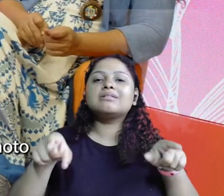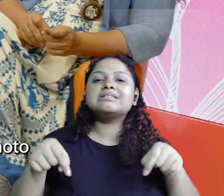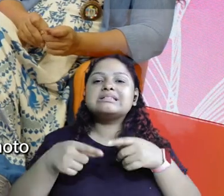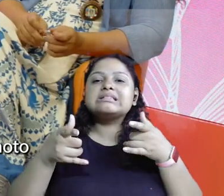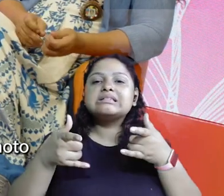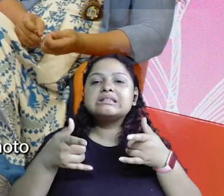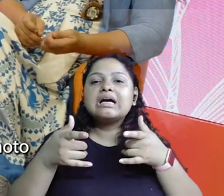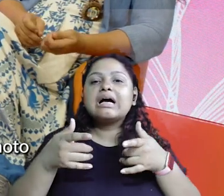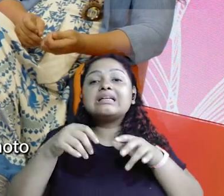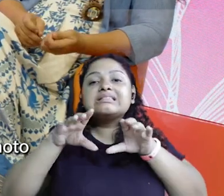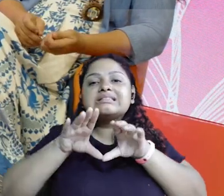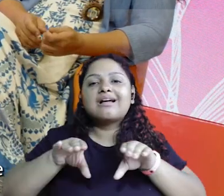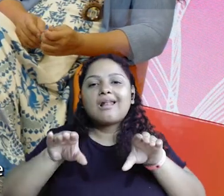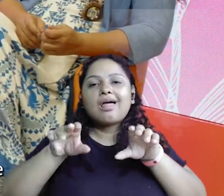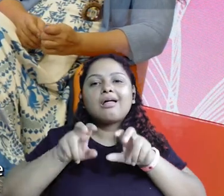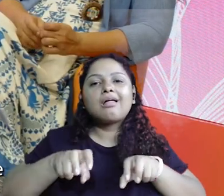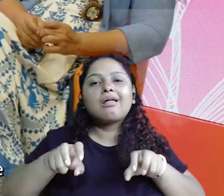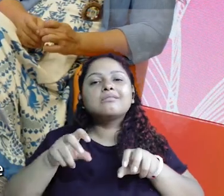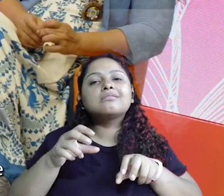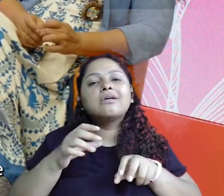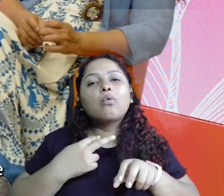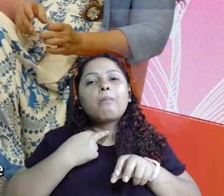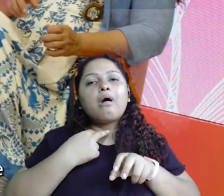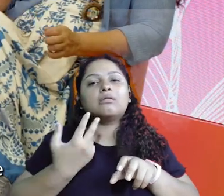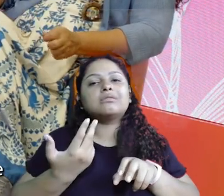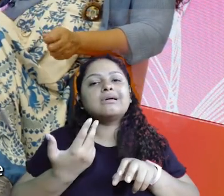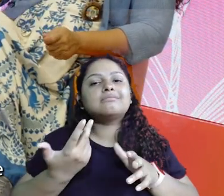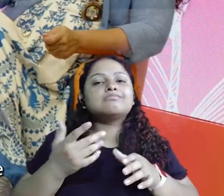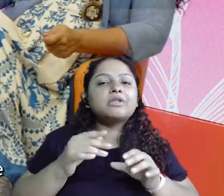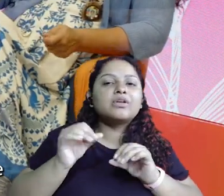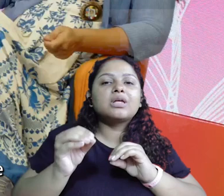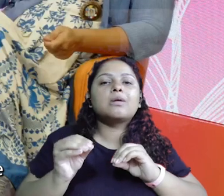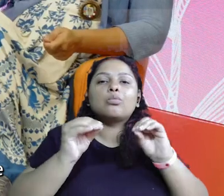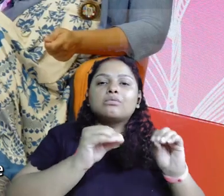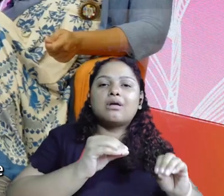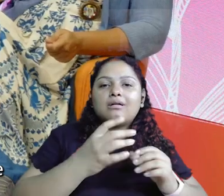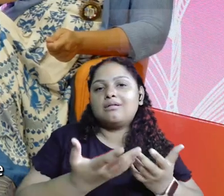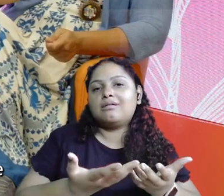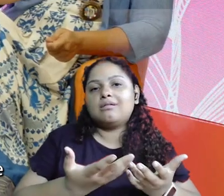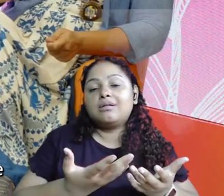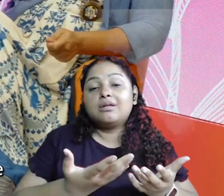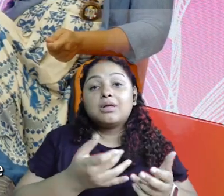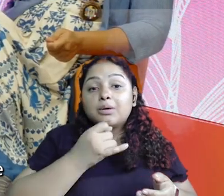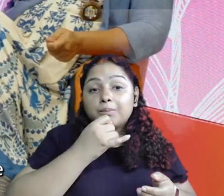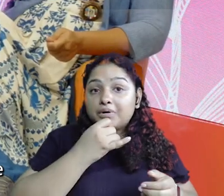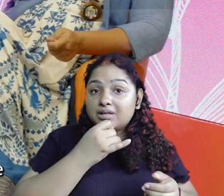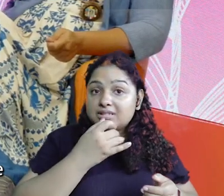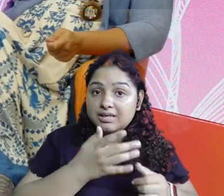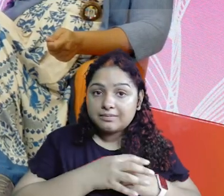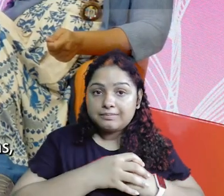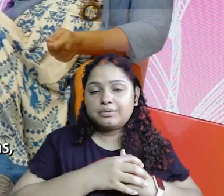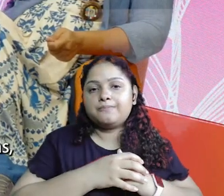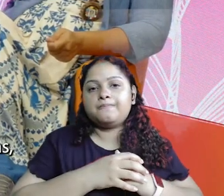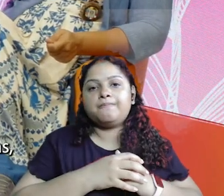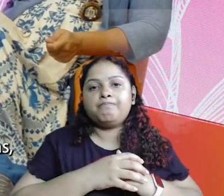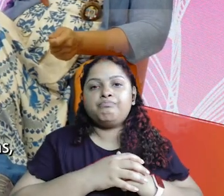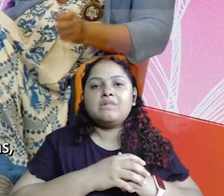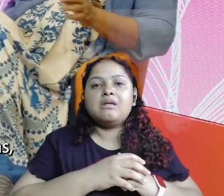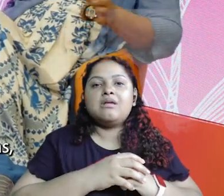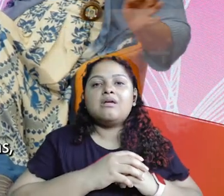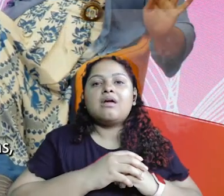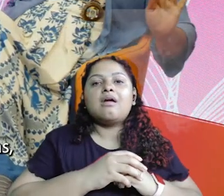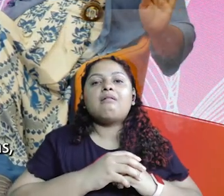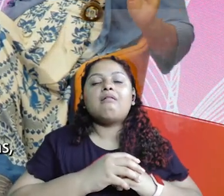tudo, mas eu anoto, e eu anoto assim, porque quando o turista vai, no caso da Palmitolândia, ele vai, ele palmita comigo,